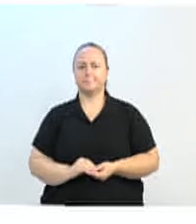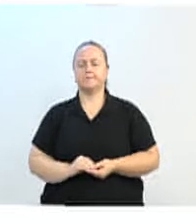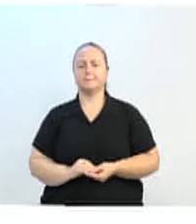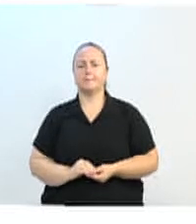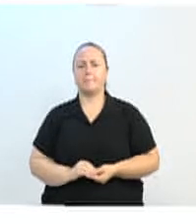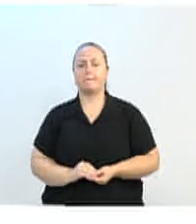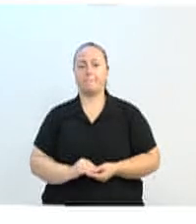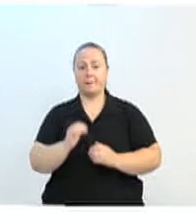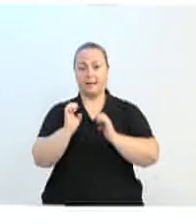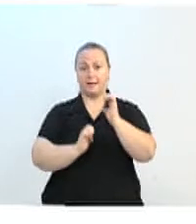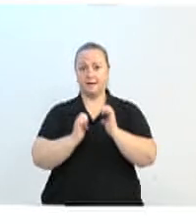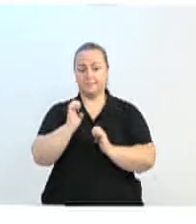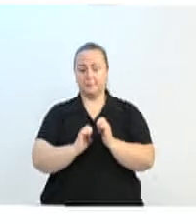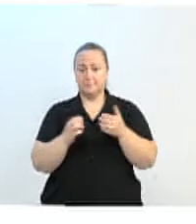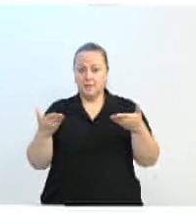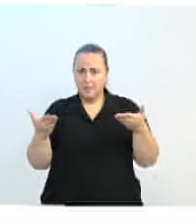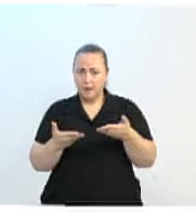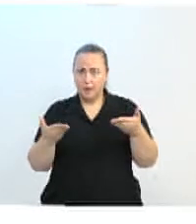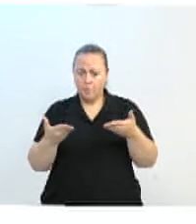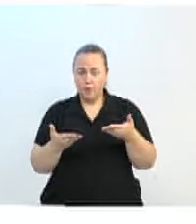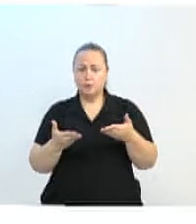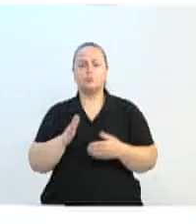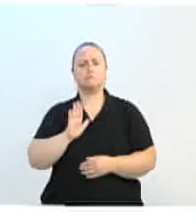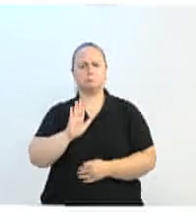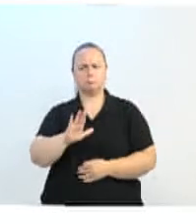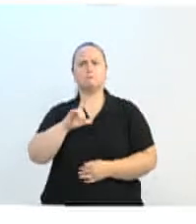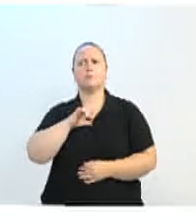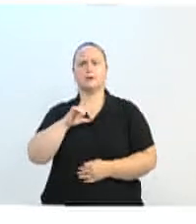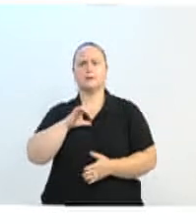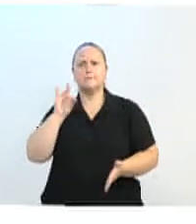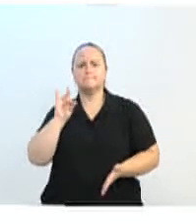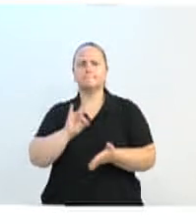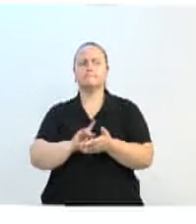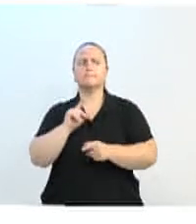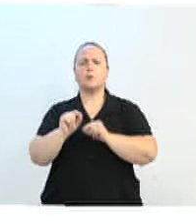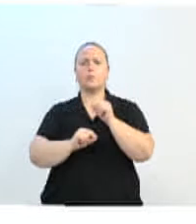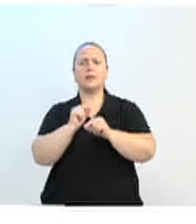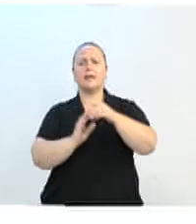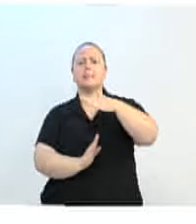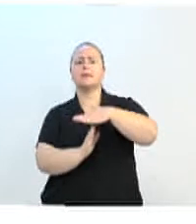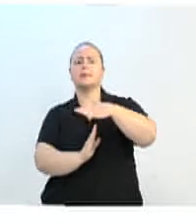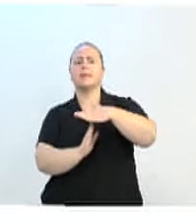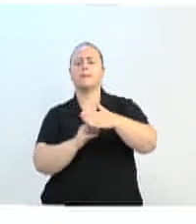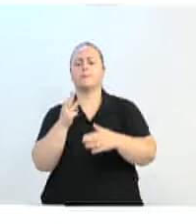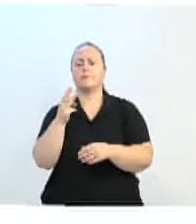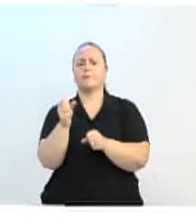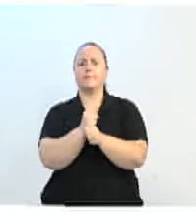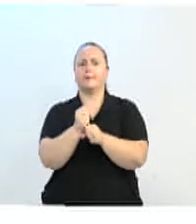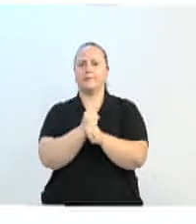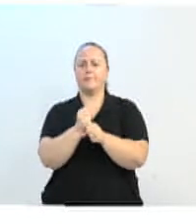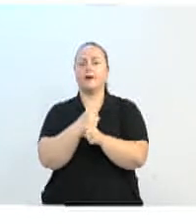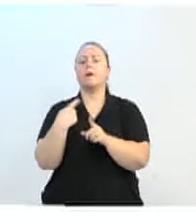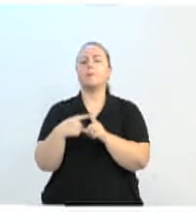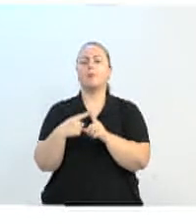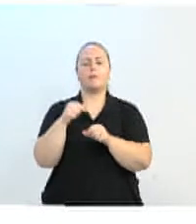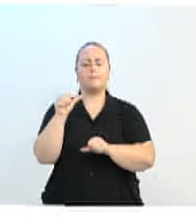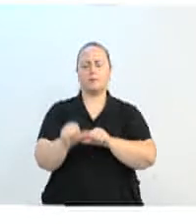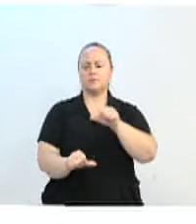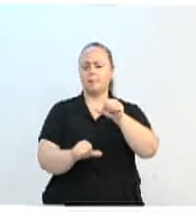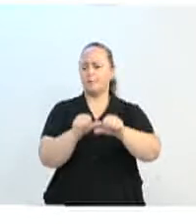dentro do nosso centro têm um deadline. Elas podem ficar lá no máximo três anos, porque nós precisamos oxigenar aquilo lá.